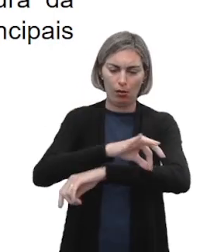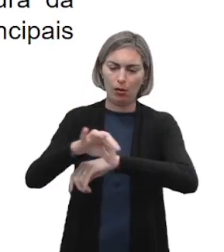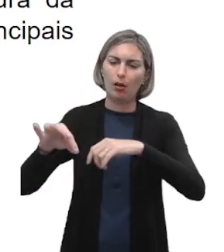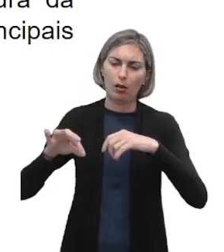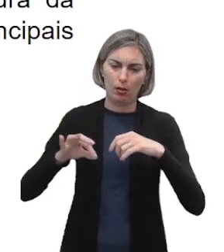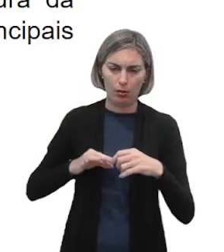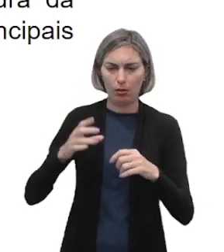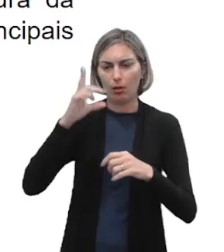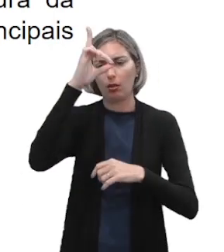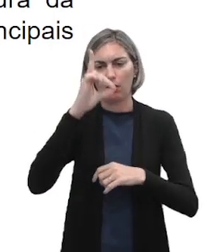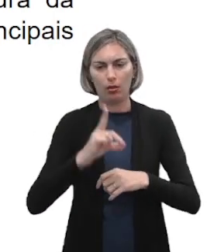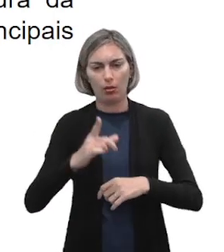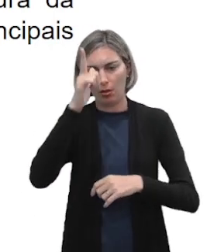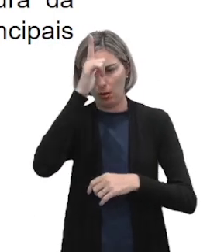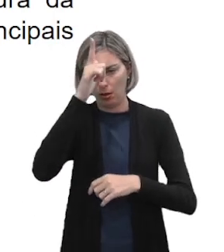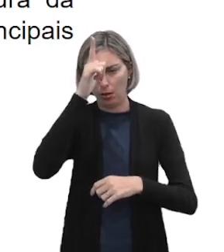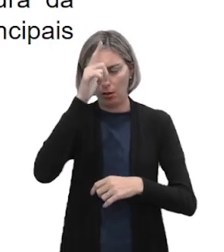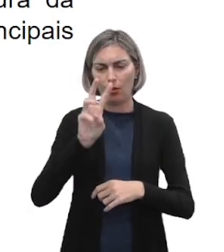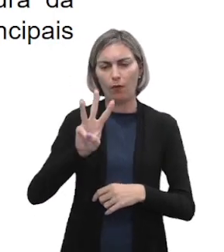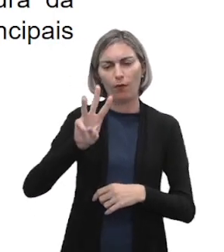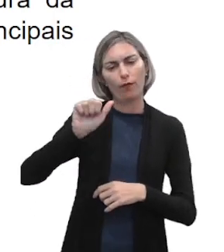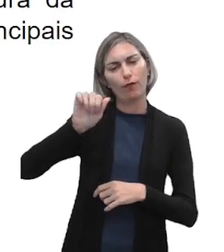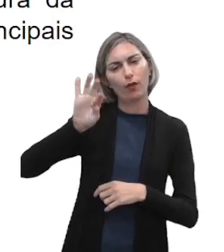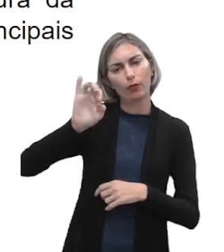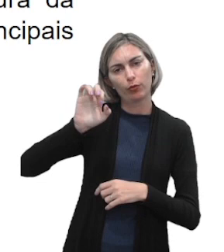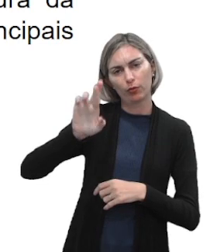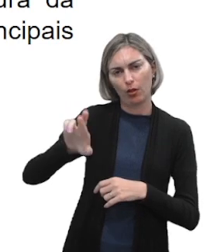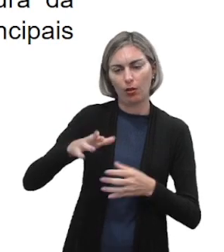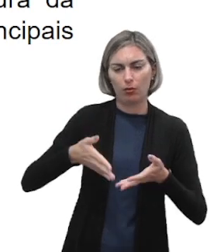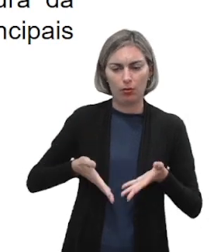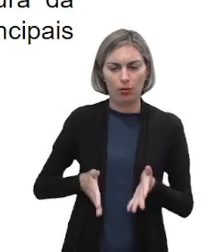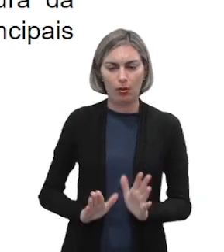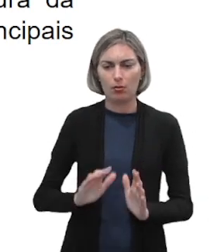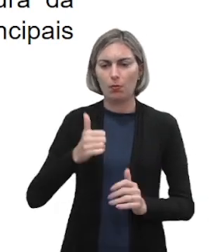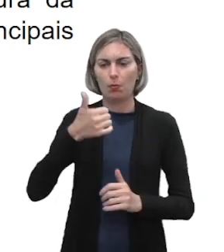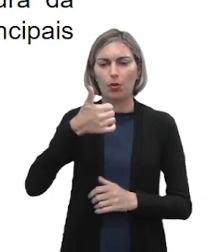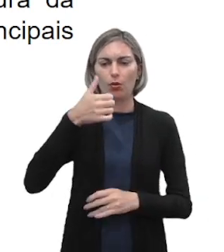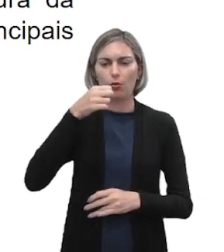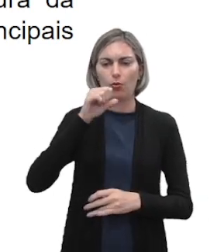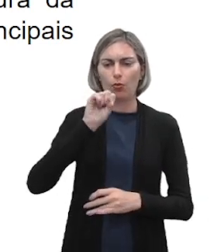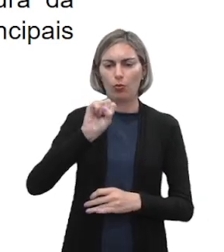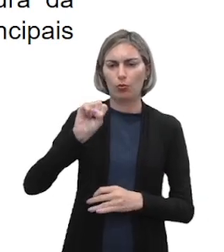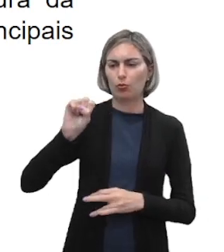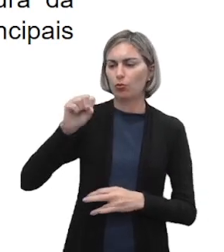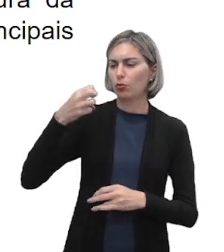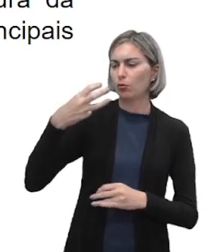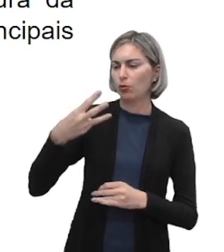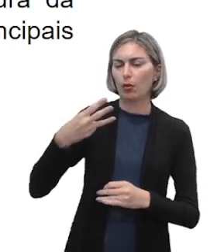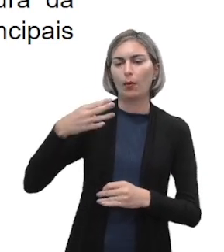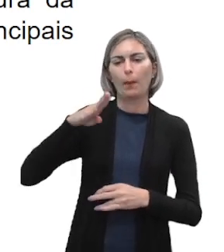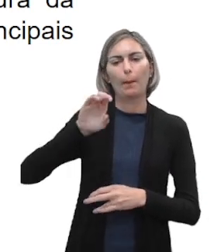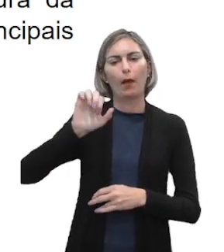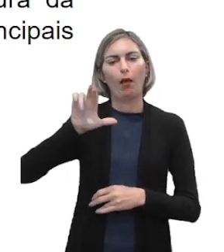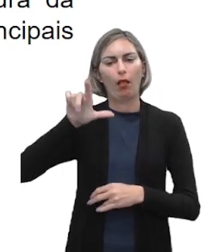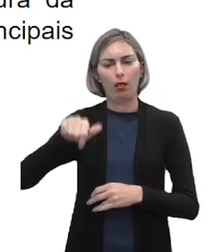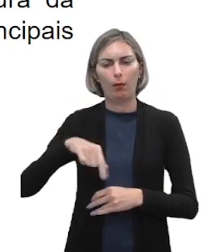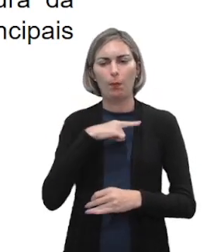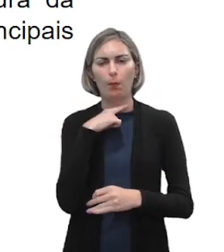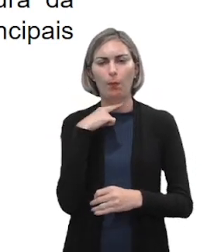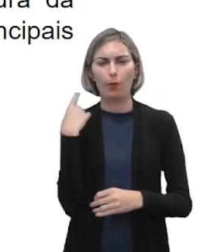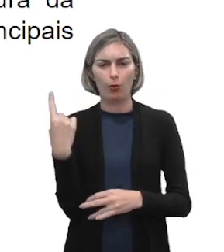e diretor alemão Walter Grupius. Nascido em 1833 em Berlim e falecido em